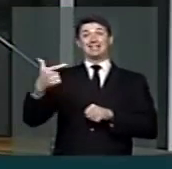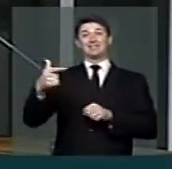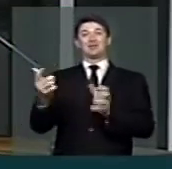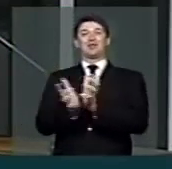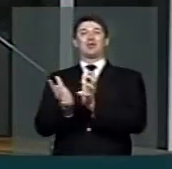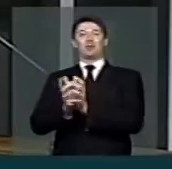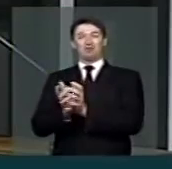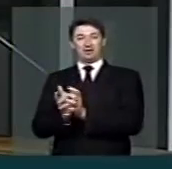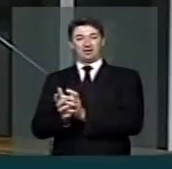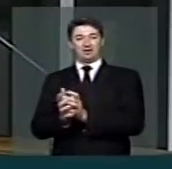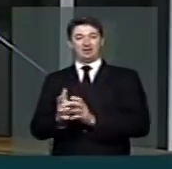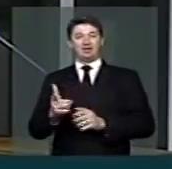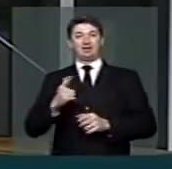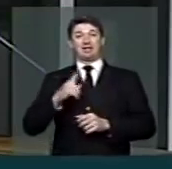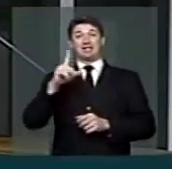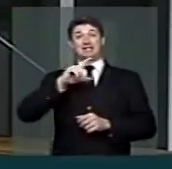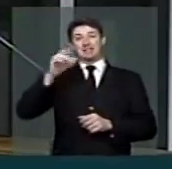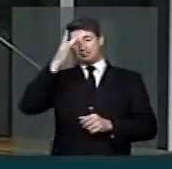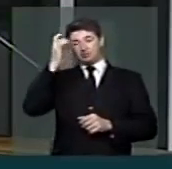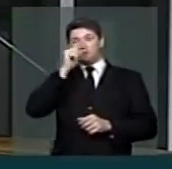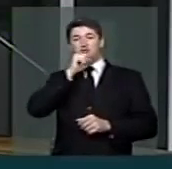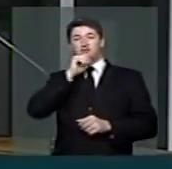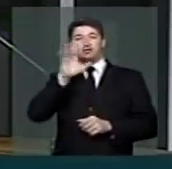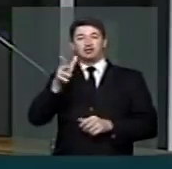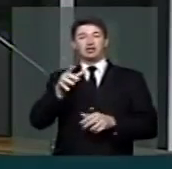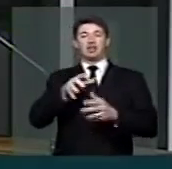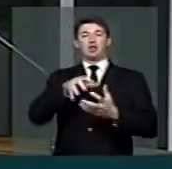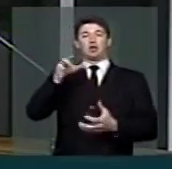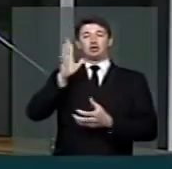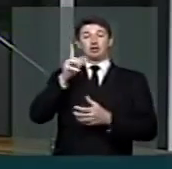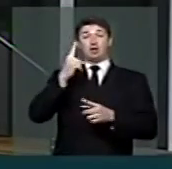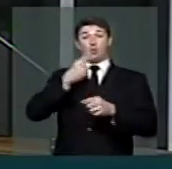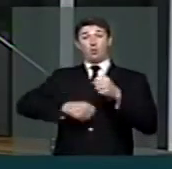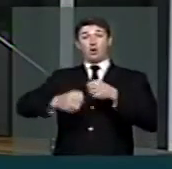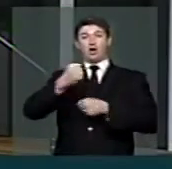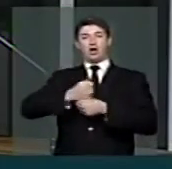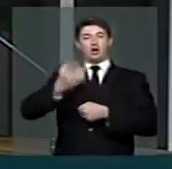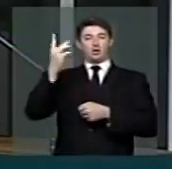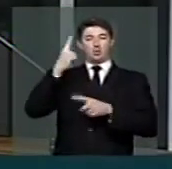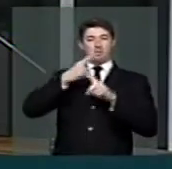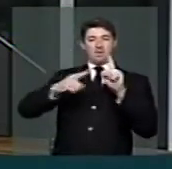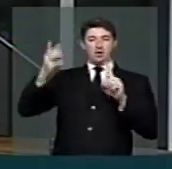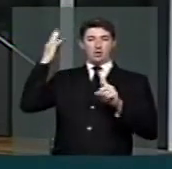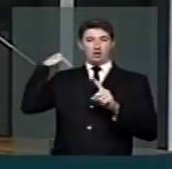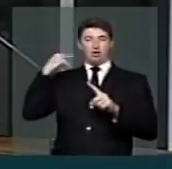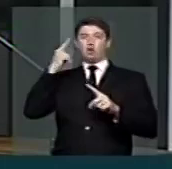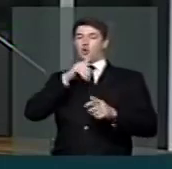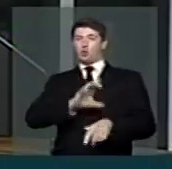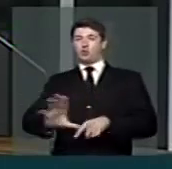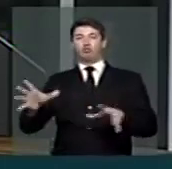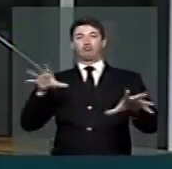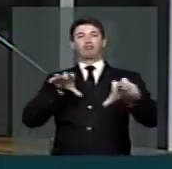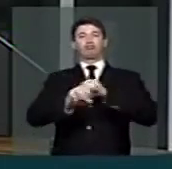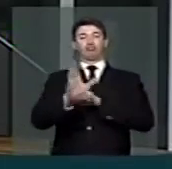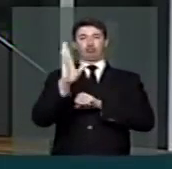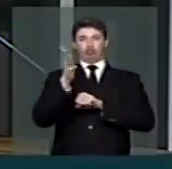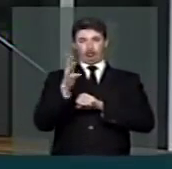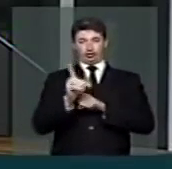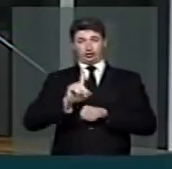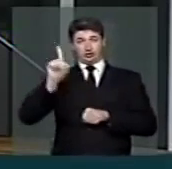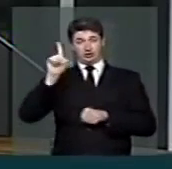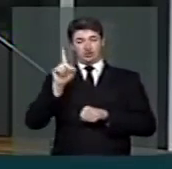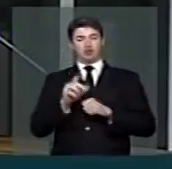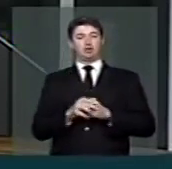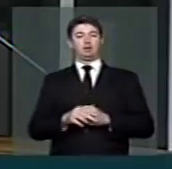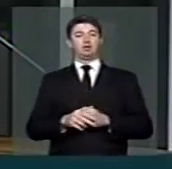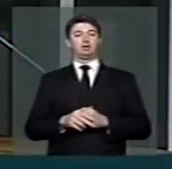turma. Já temos 100 idosos que concluíram, há um ano e meio atrás, o primeiro curso que foi implantado lá na Universidade